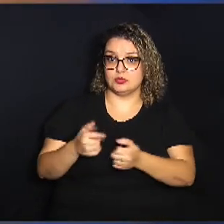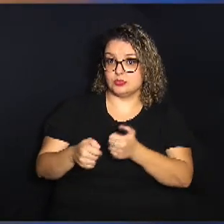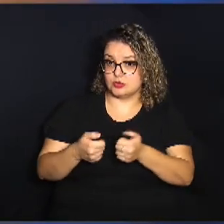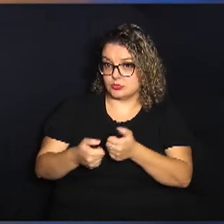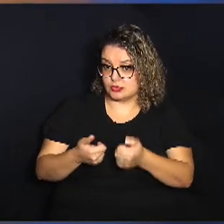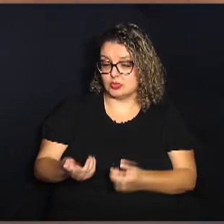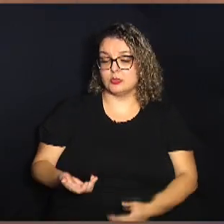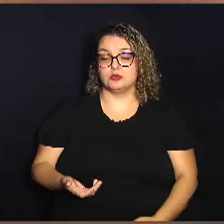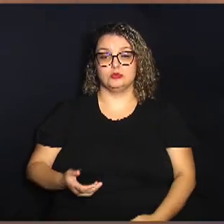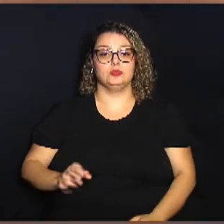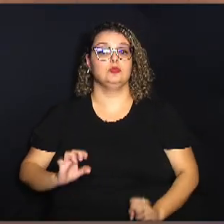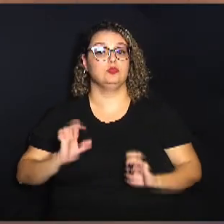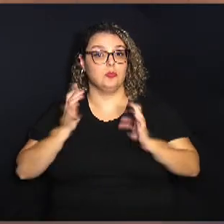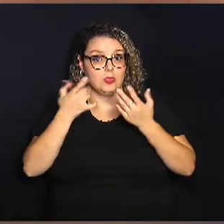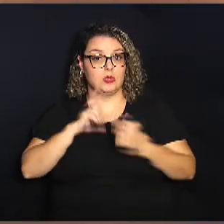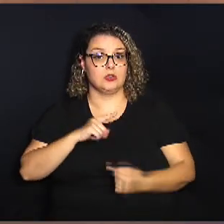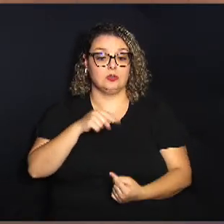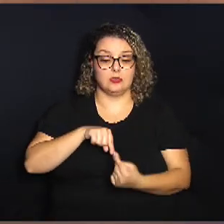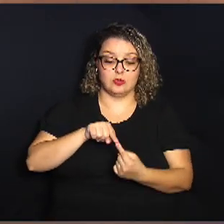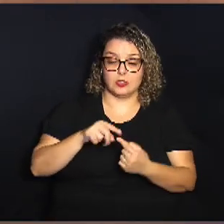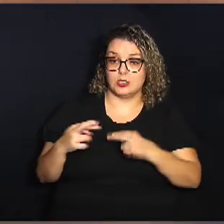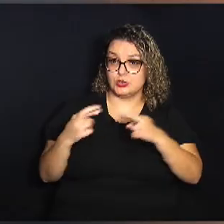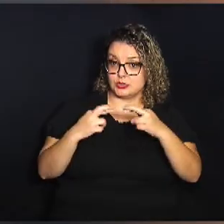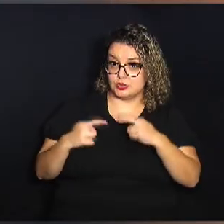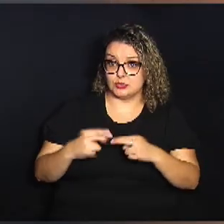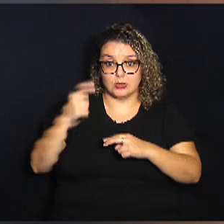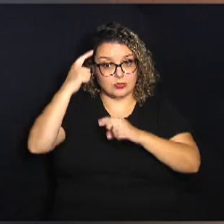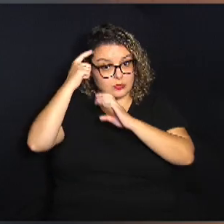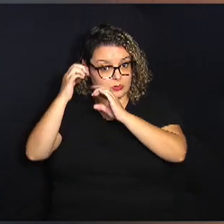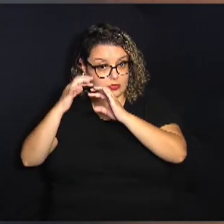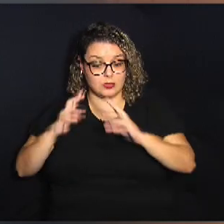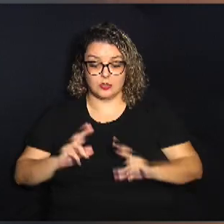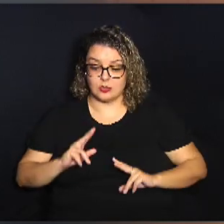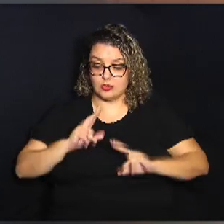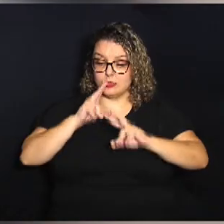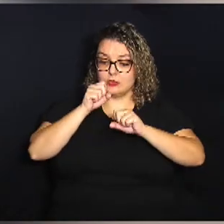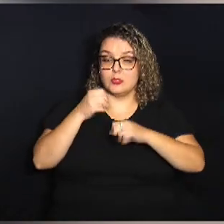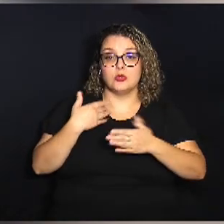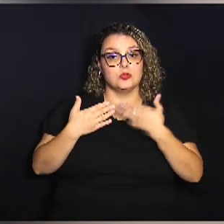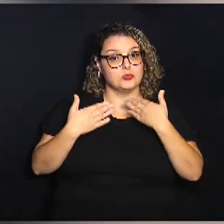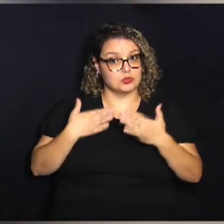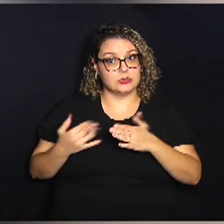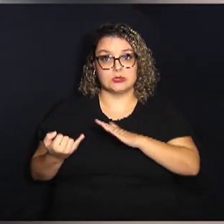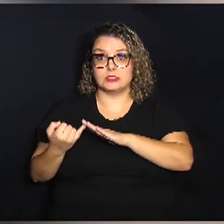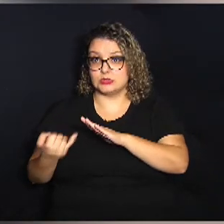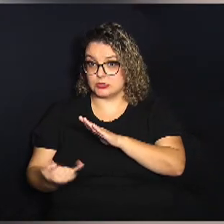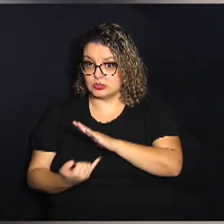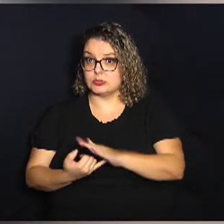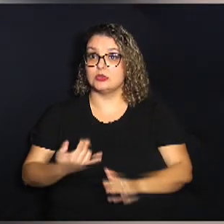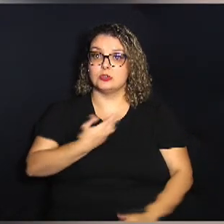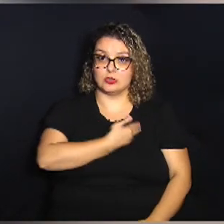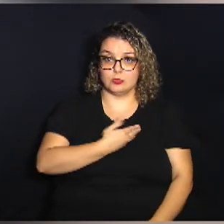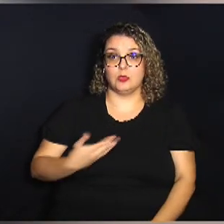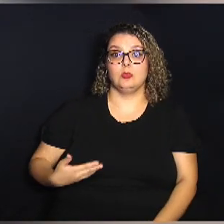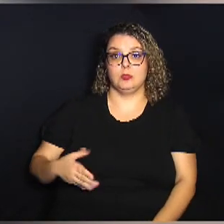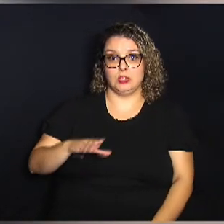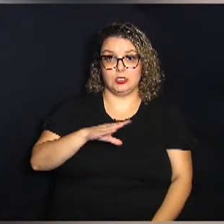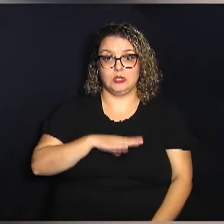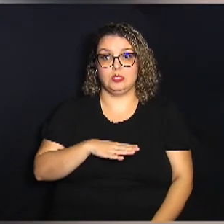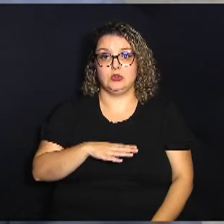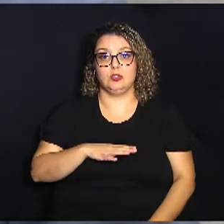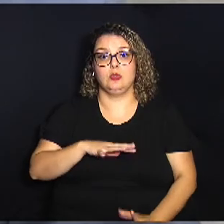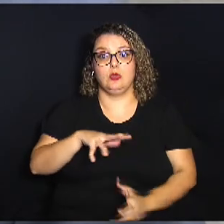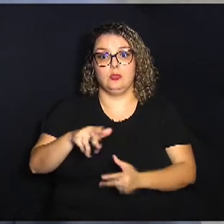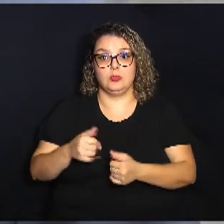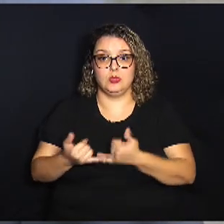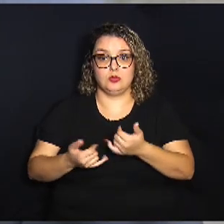O evento teve o objetivo de analisar, refletir e fortalecer o diálogo das instituições públicas de Campinas com o mundo dos